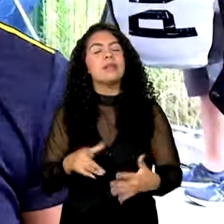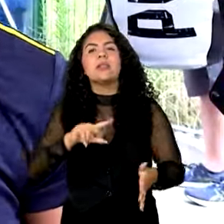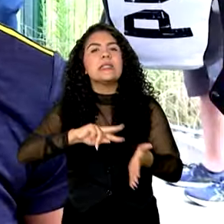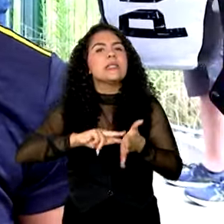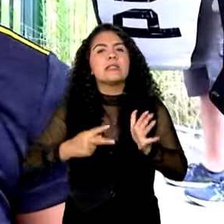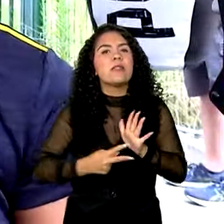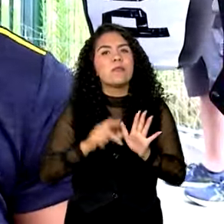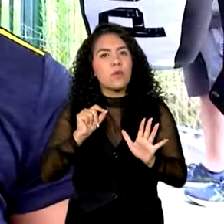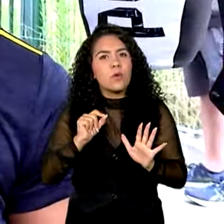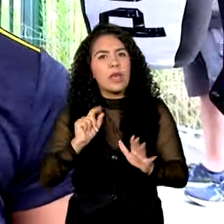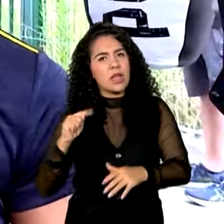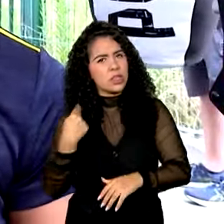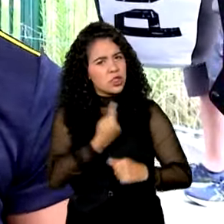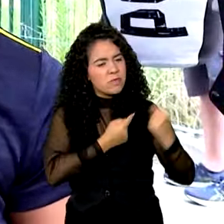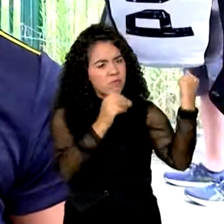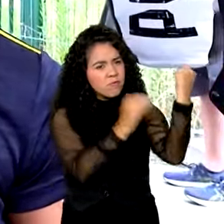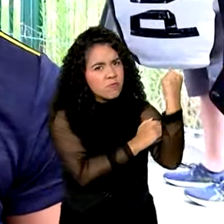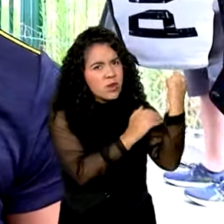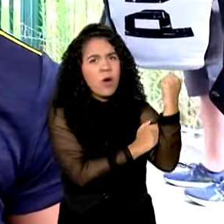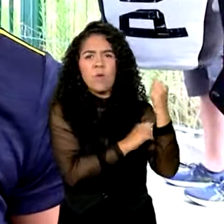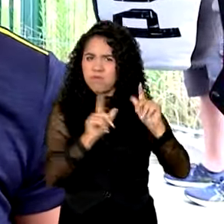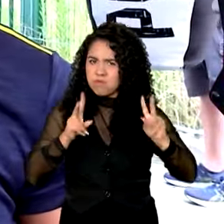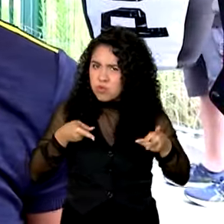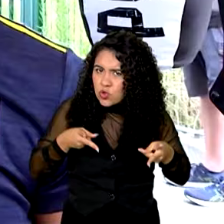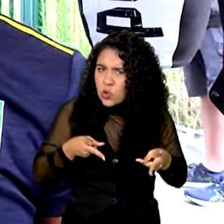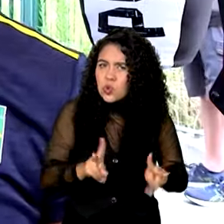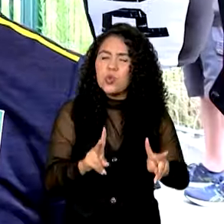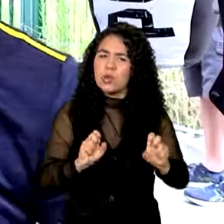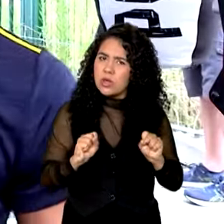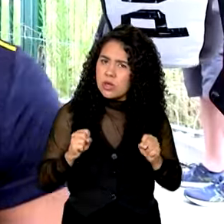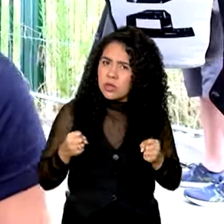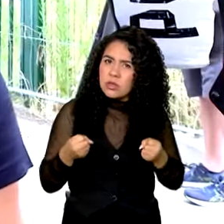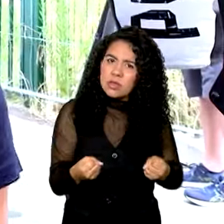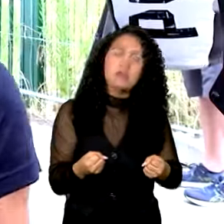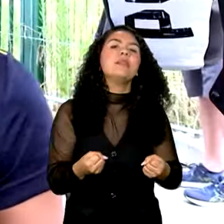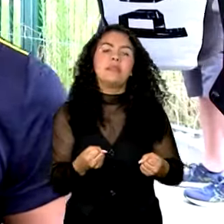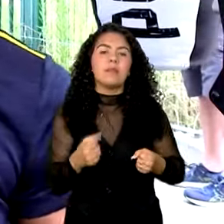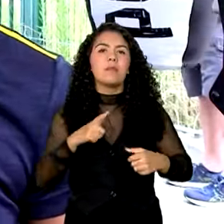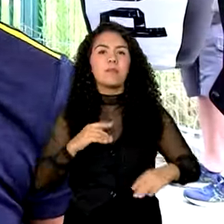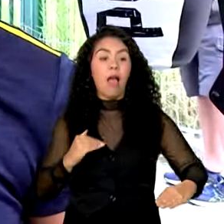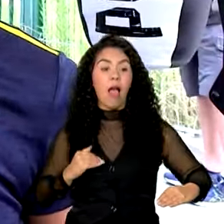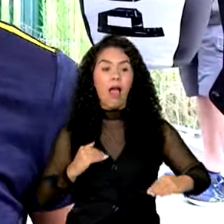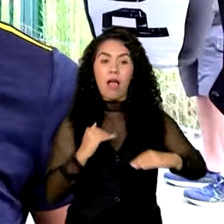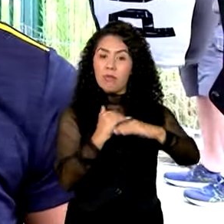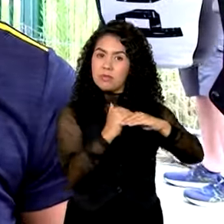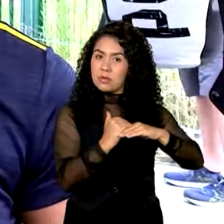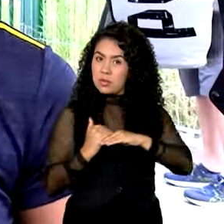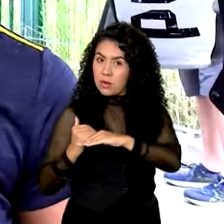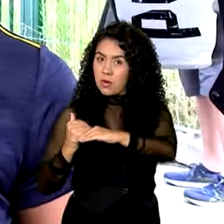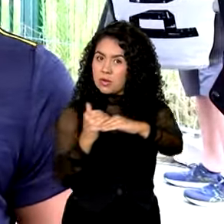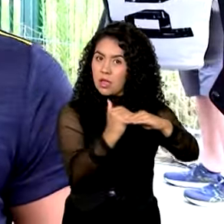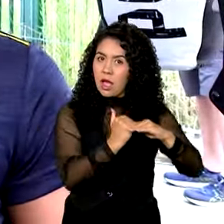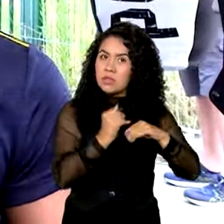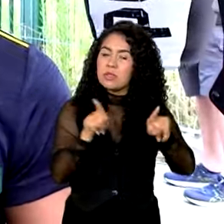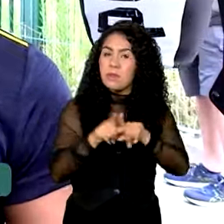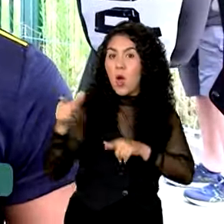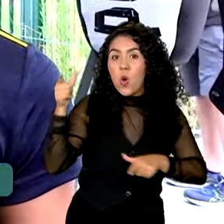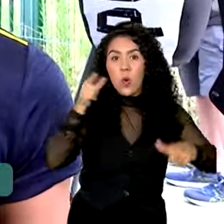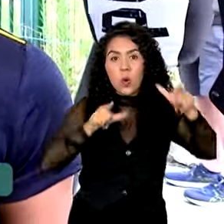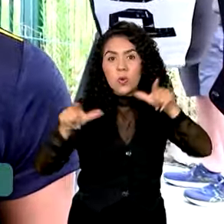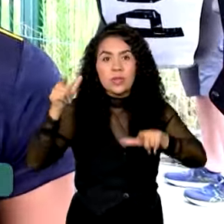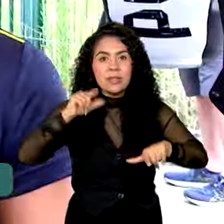força, a nossa garra, a nossa persistência até aqui, por igualdade, por espaço, então,